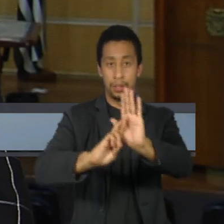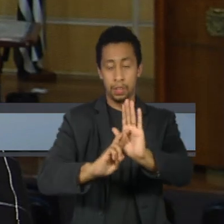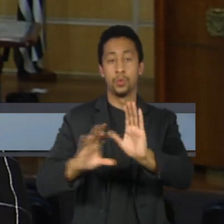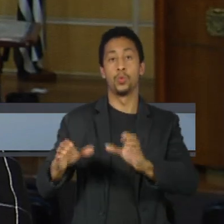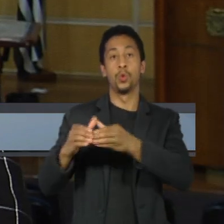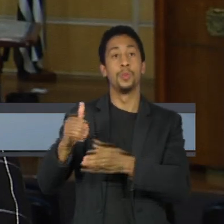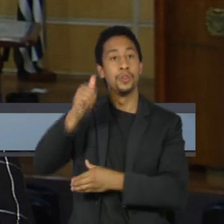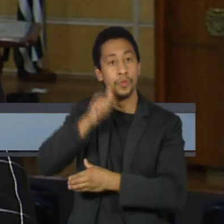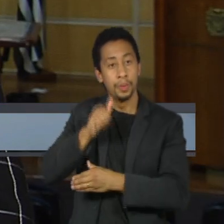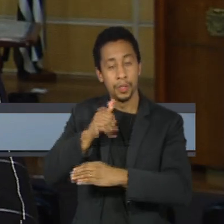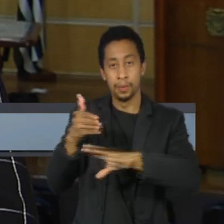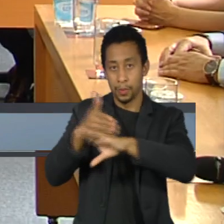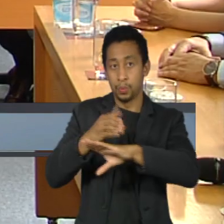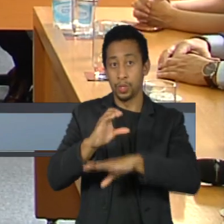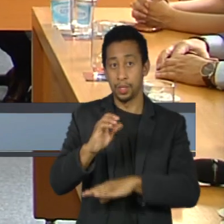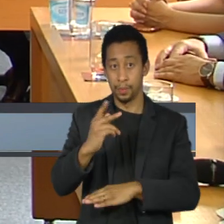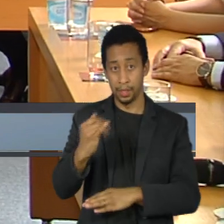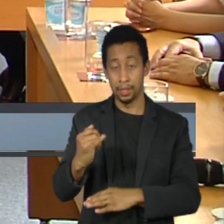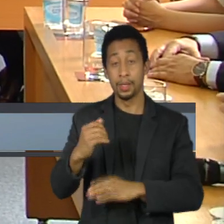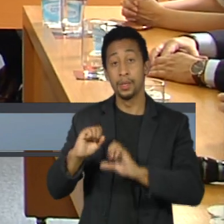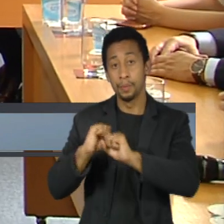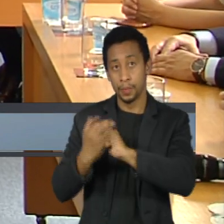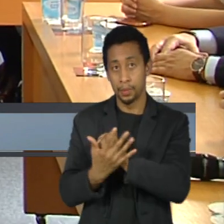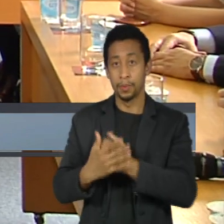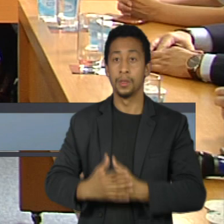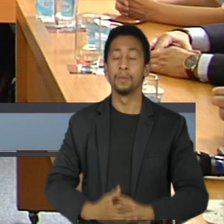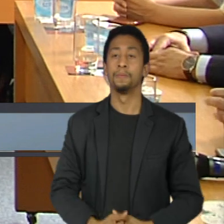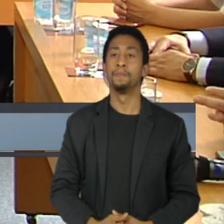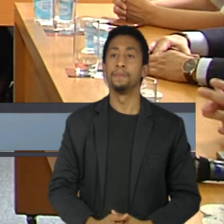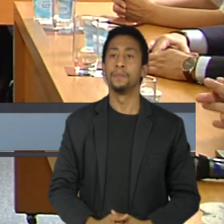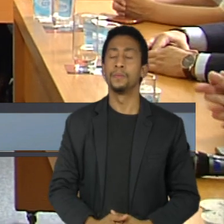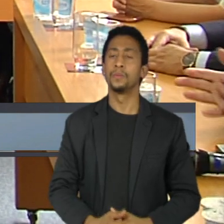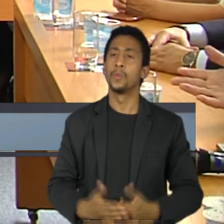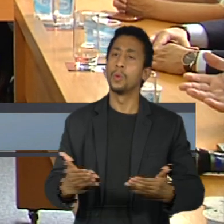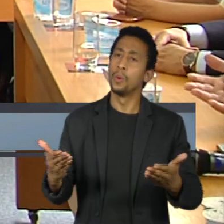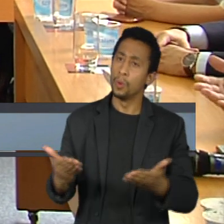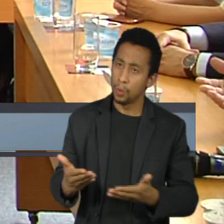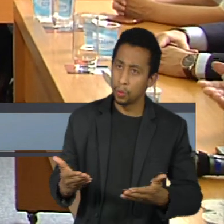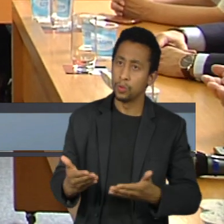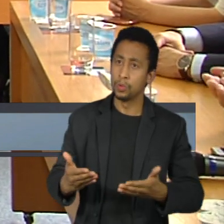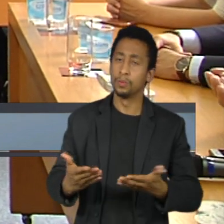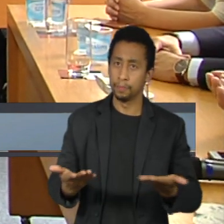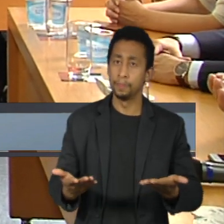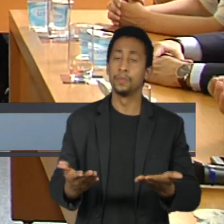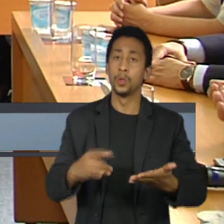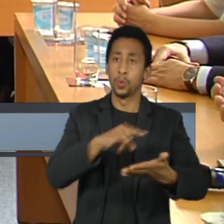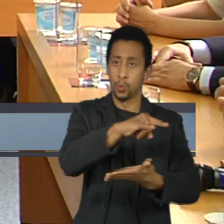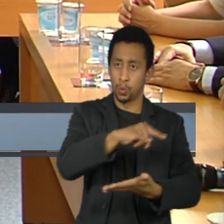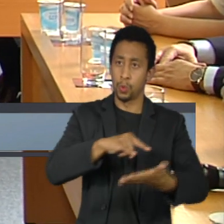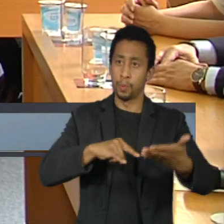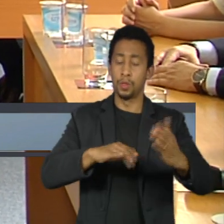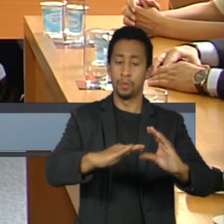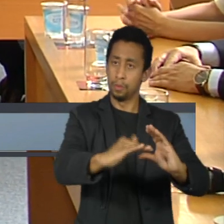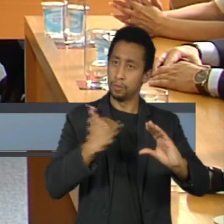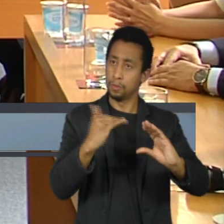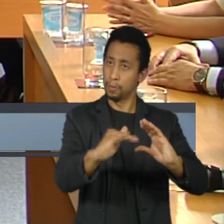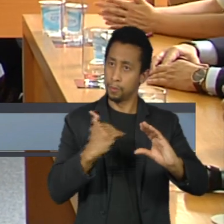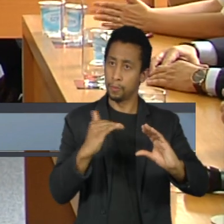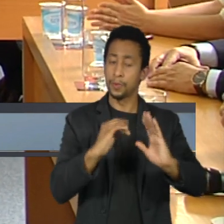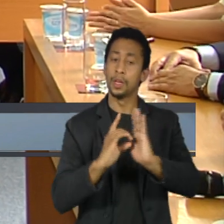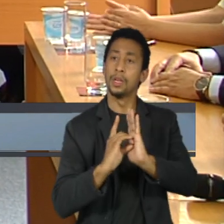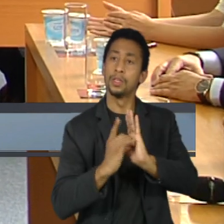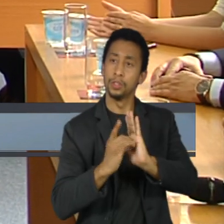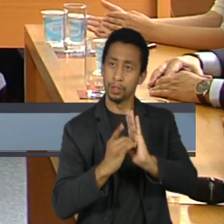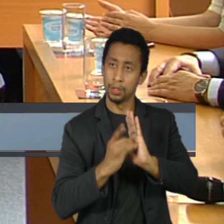feminina na CPI da pandemia. Ainda no dia de hoje chegará por via digital várias copias, a copia